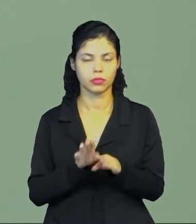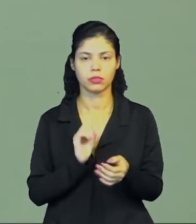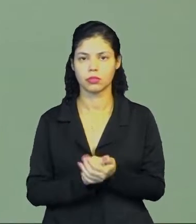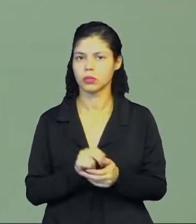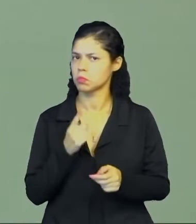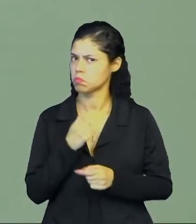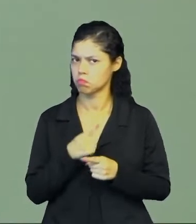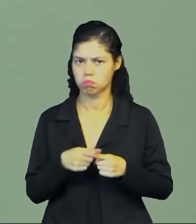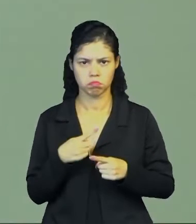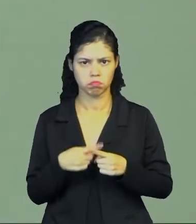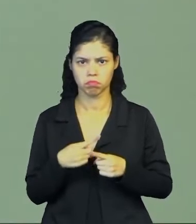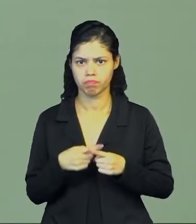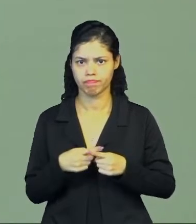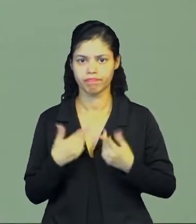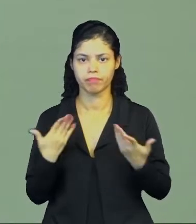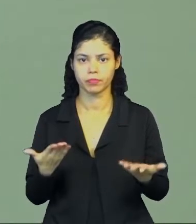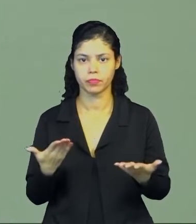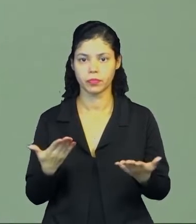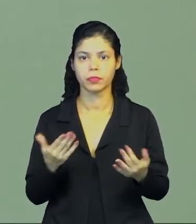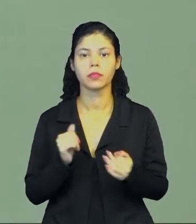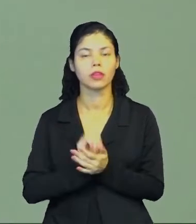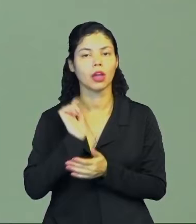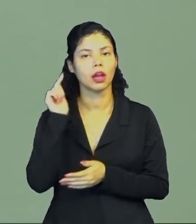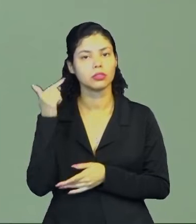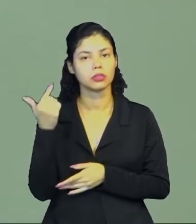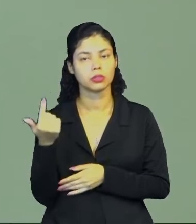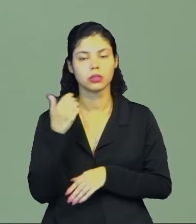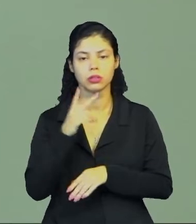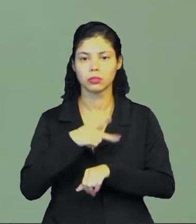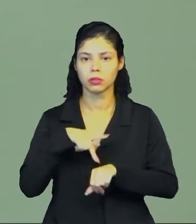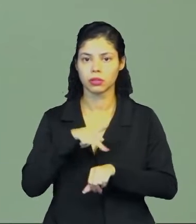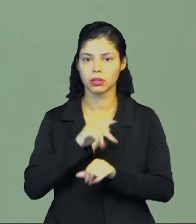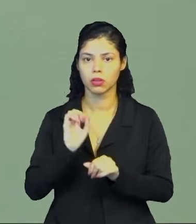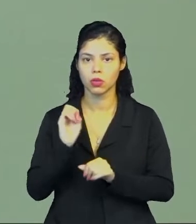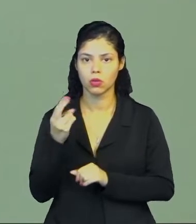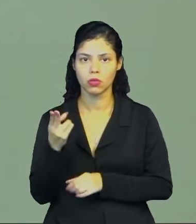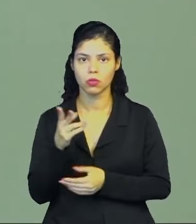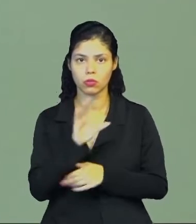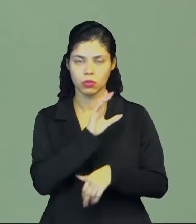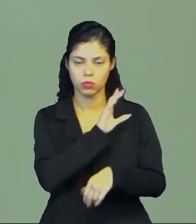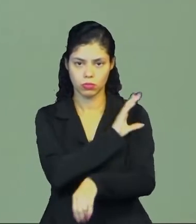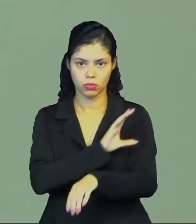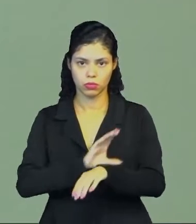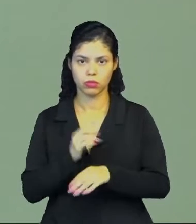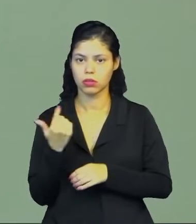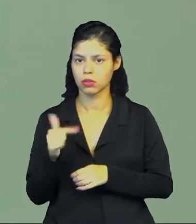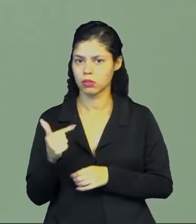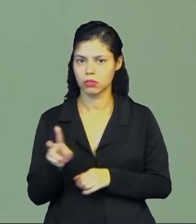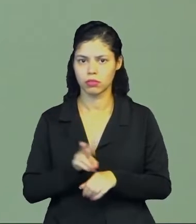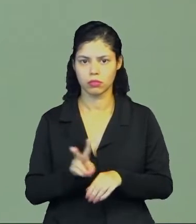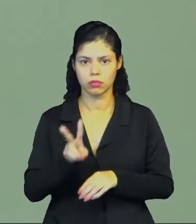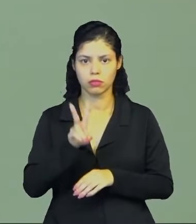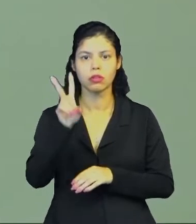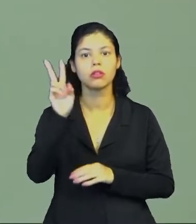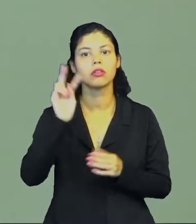porque é indígena, não é porque é de outro país ou de outra cultura que não tem um valor